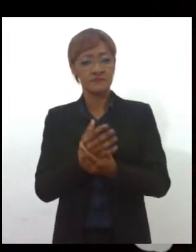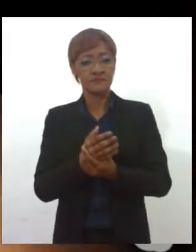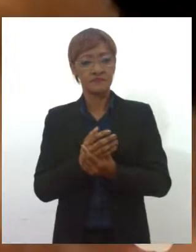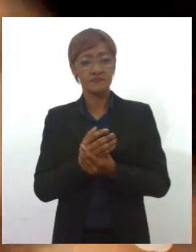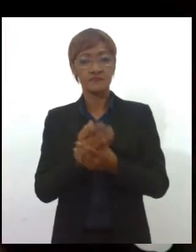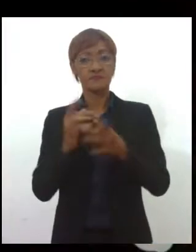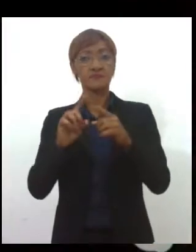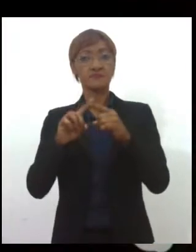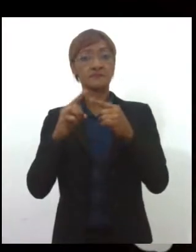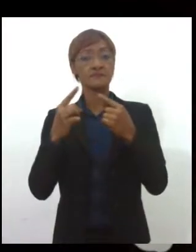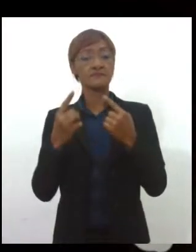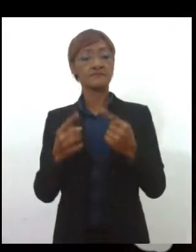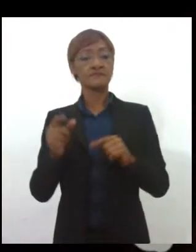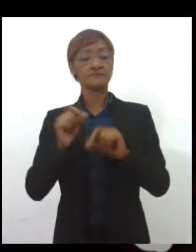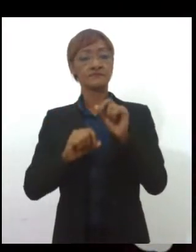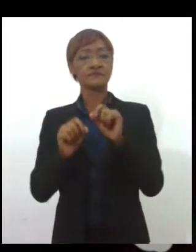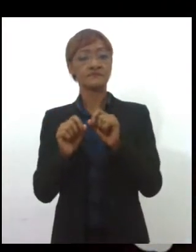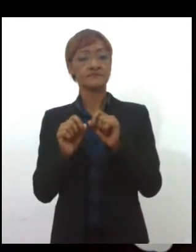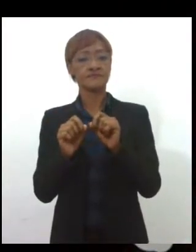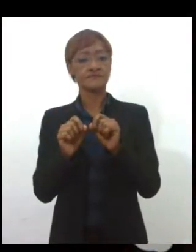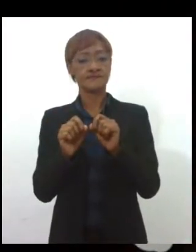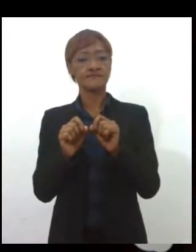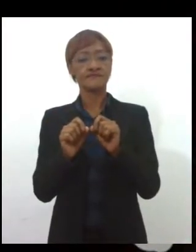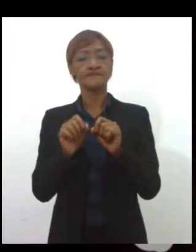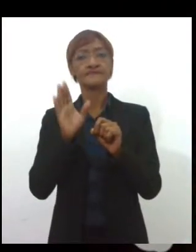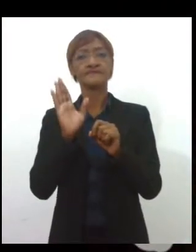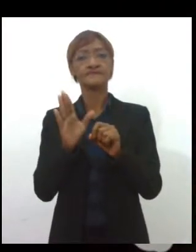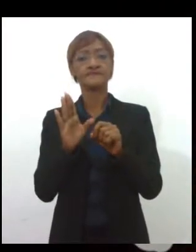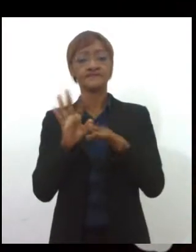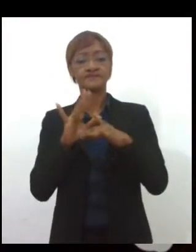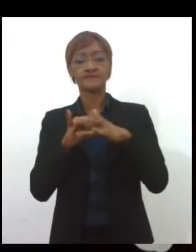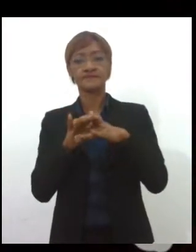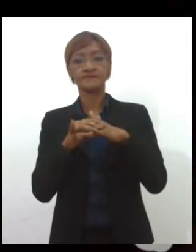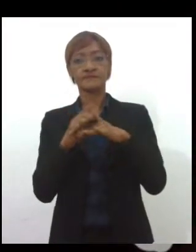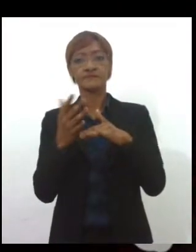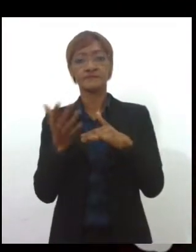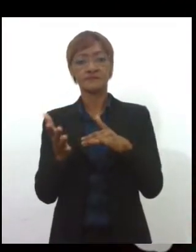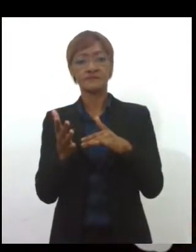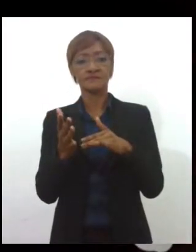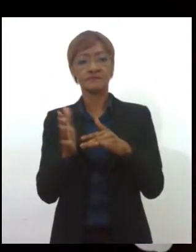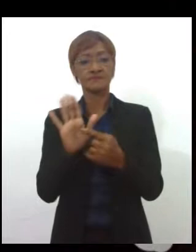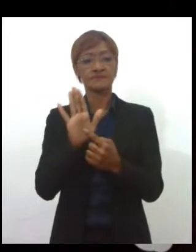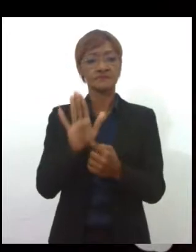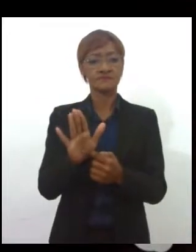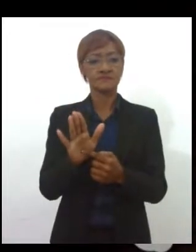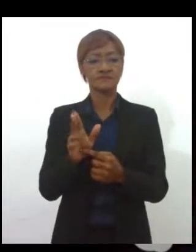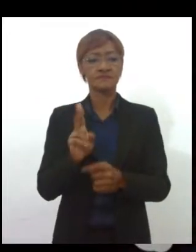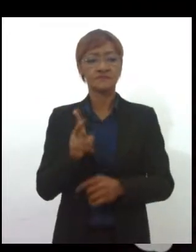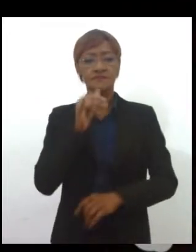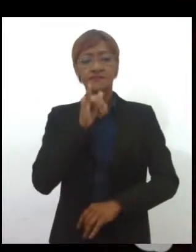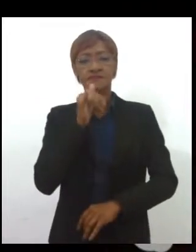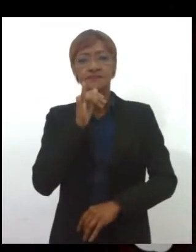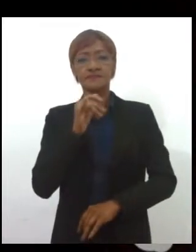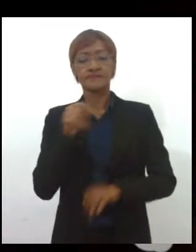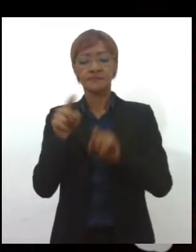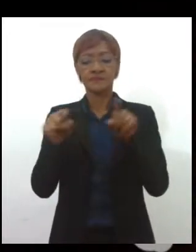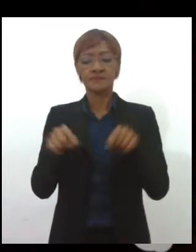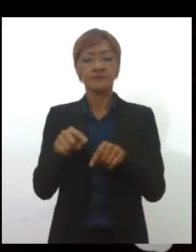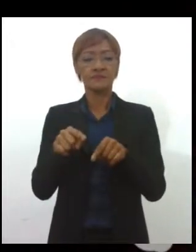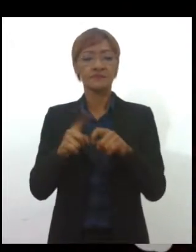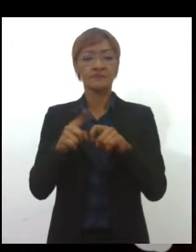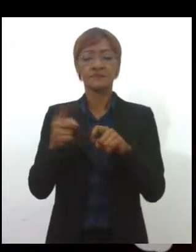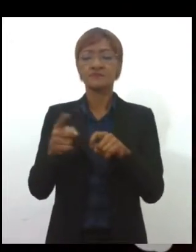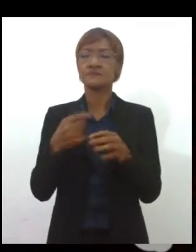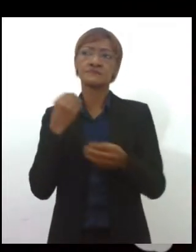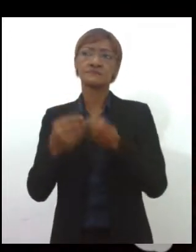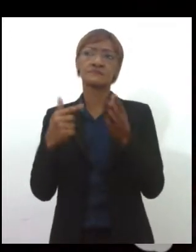maneira nenhuma inviabiliza a fibromialgia como doença. Eu recentemente tenho usado esse exemplo no consultório, muita gente diz doutor, mas como